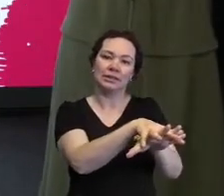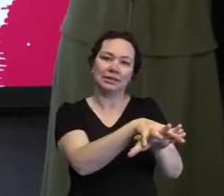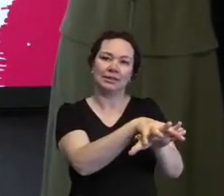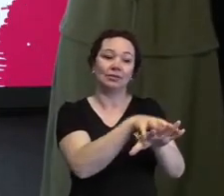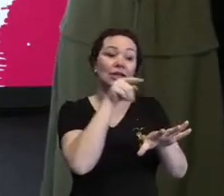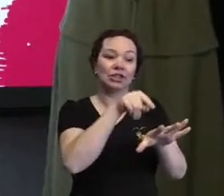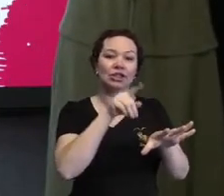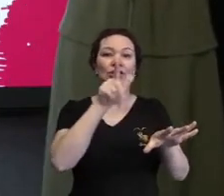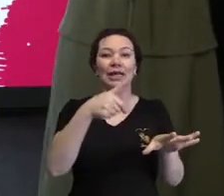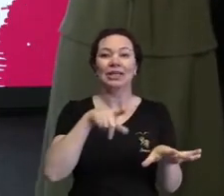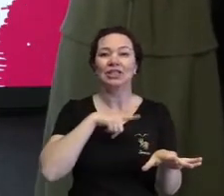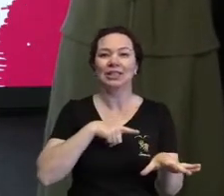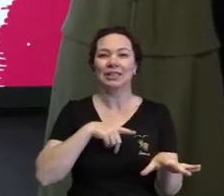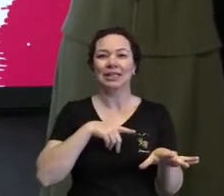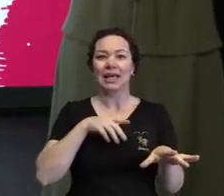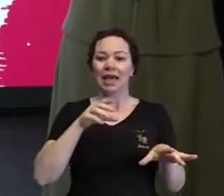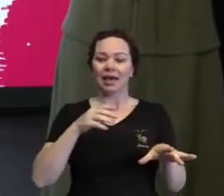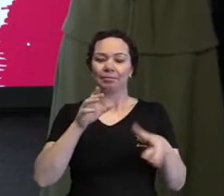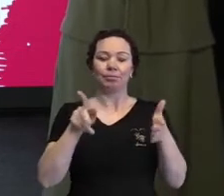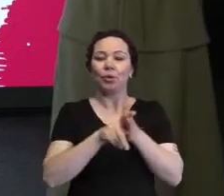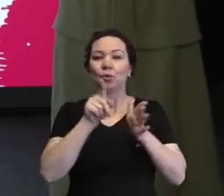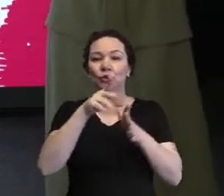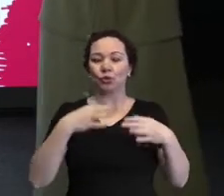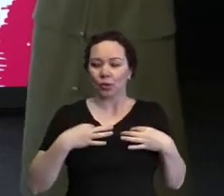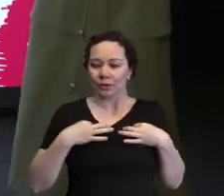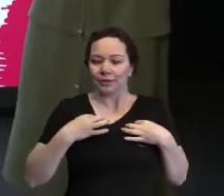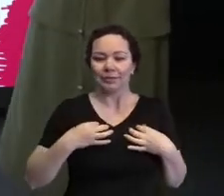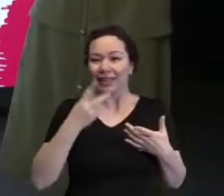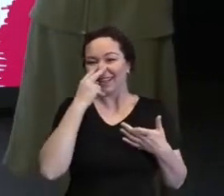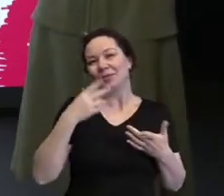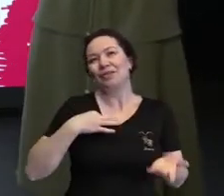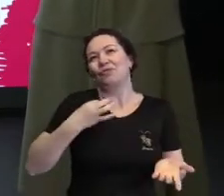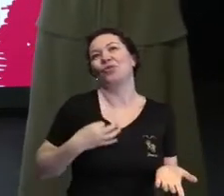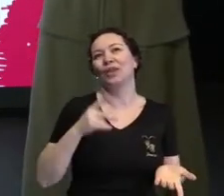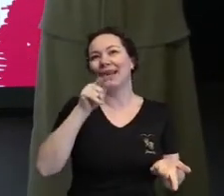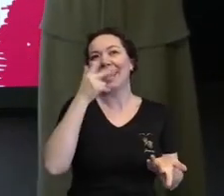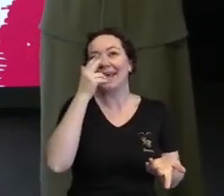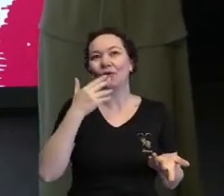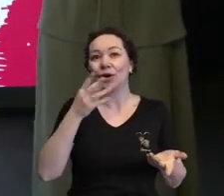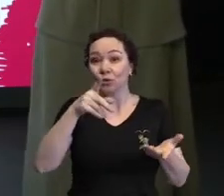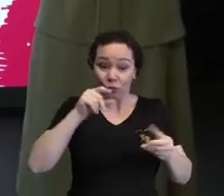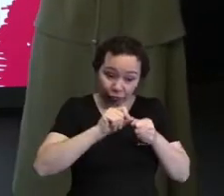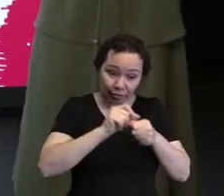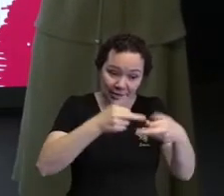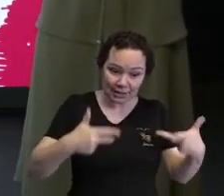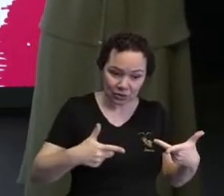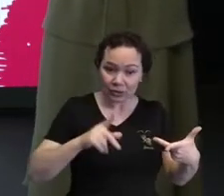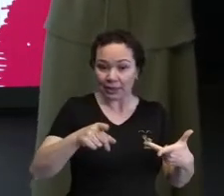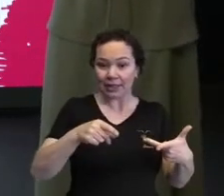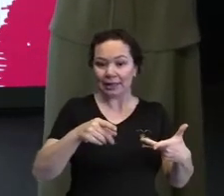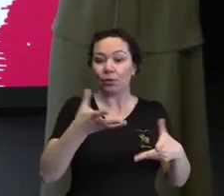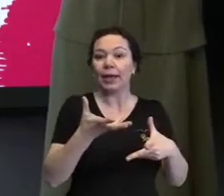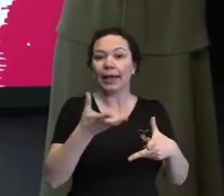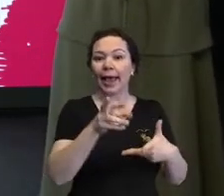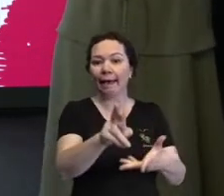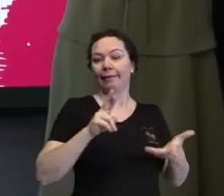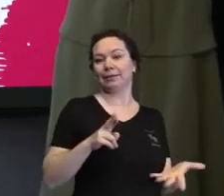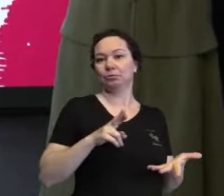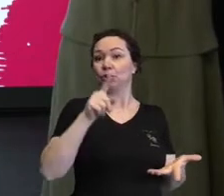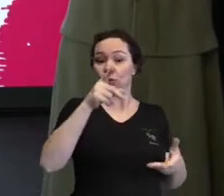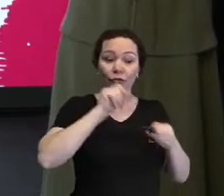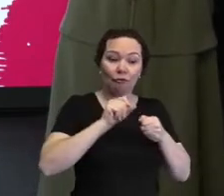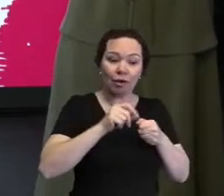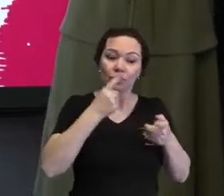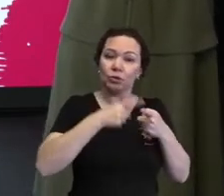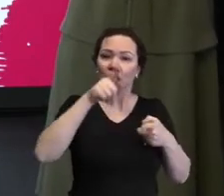de alteridade, de você se doar, justamente, sem esperar na dentroca, que é um grande desafio e que vai aí ao